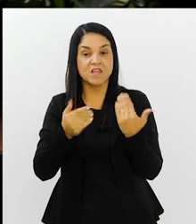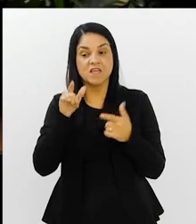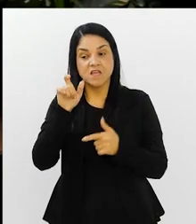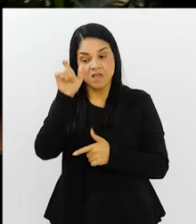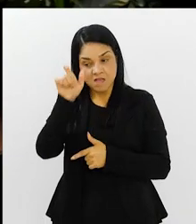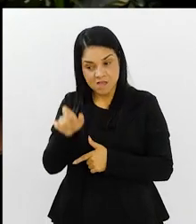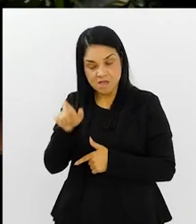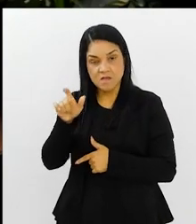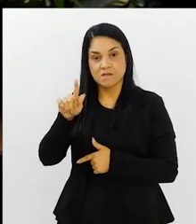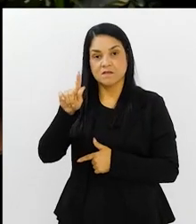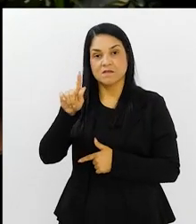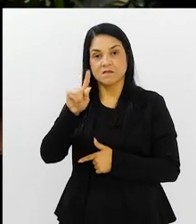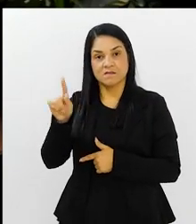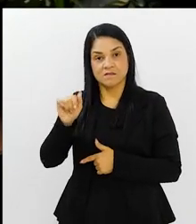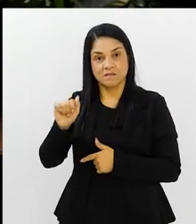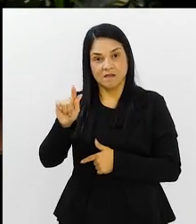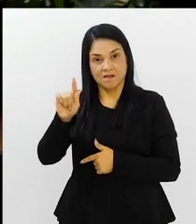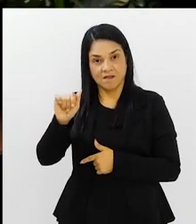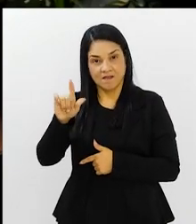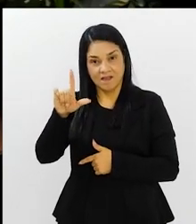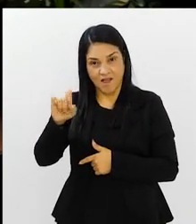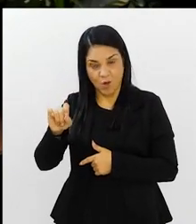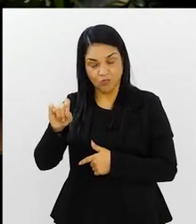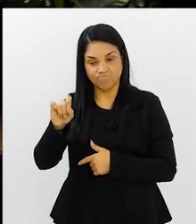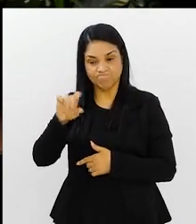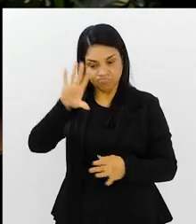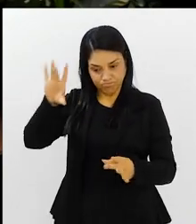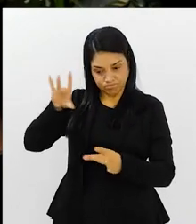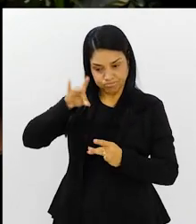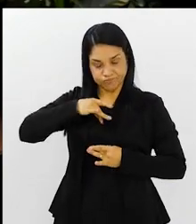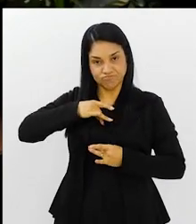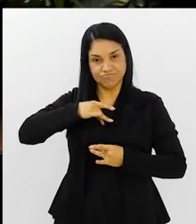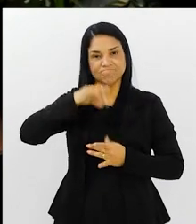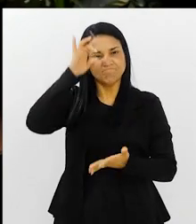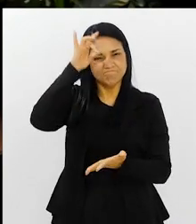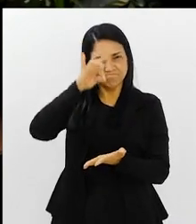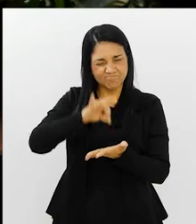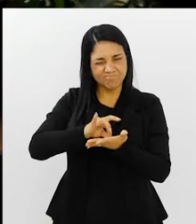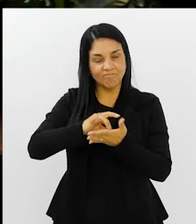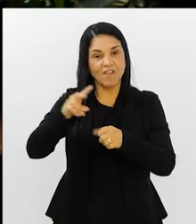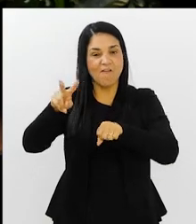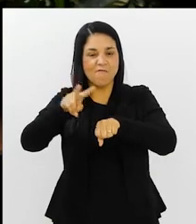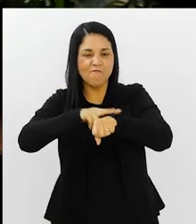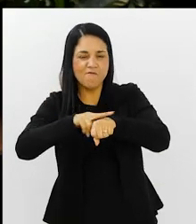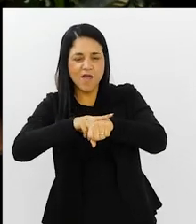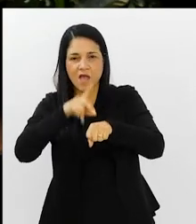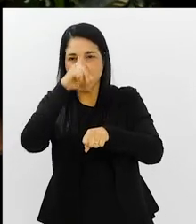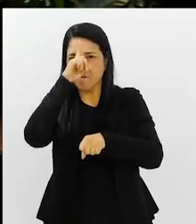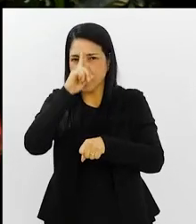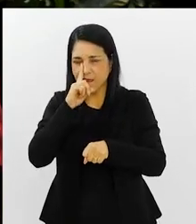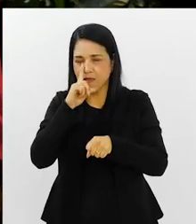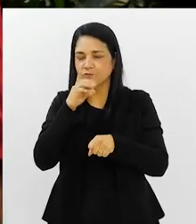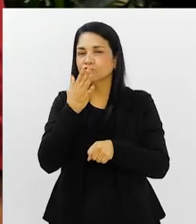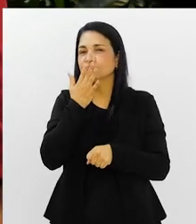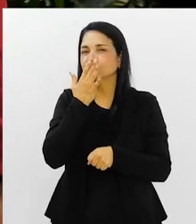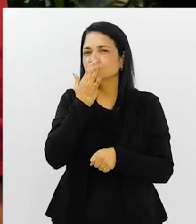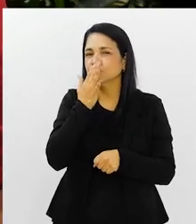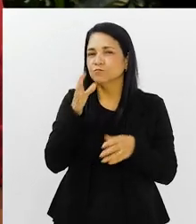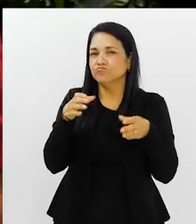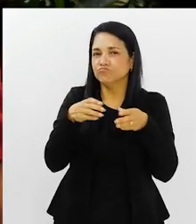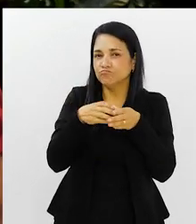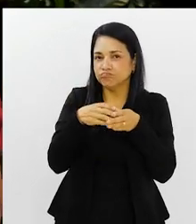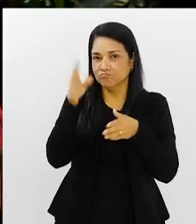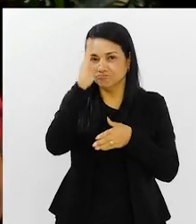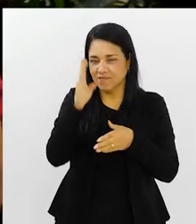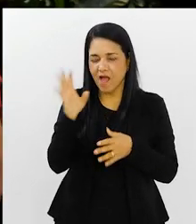encarnava, e eu digo para você que até agora encarna, o verde e amarelo. Que ele é que lançou isso, o verde e amarelo da